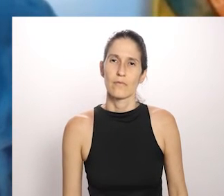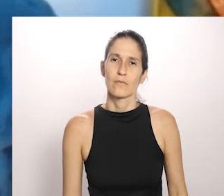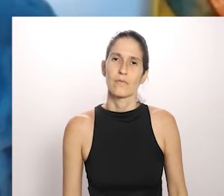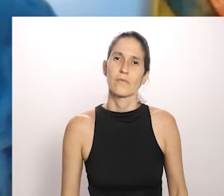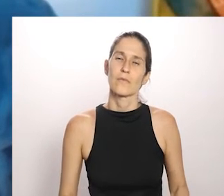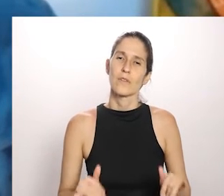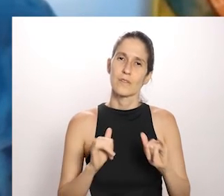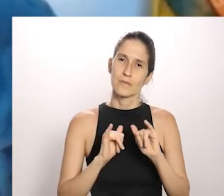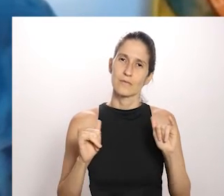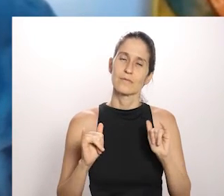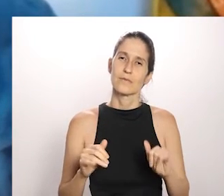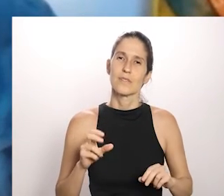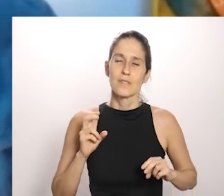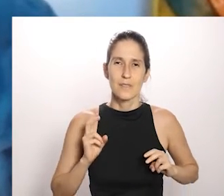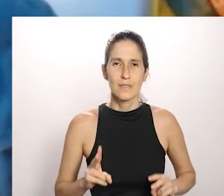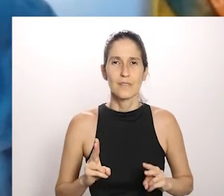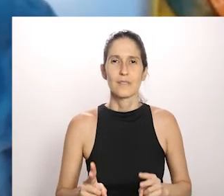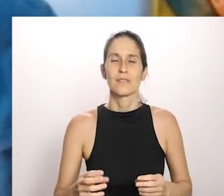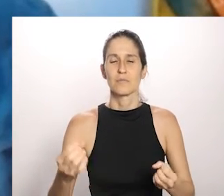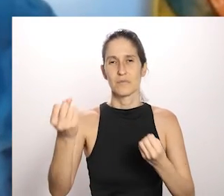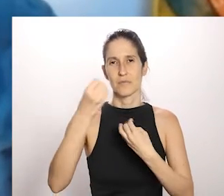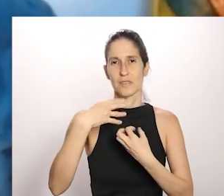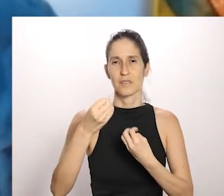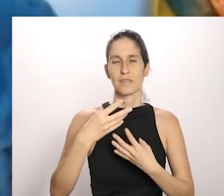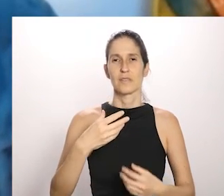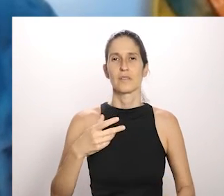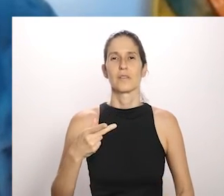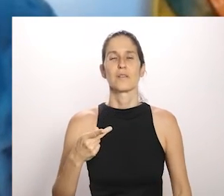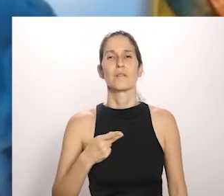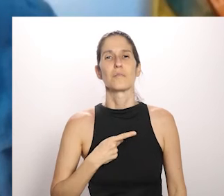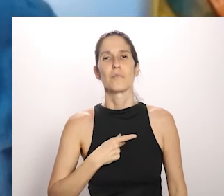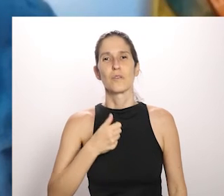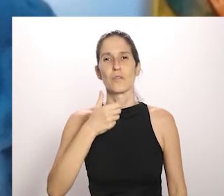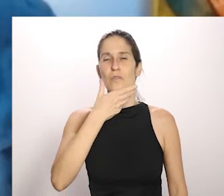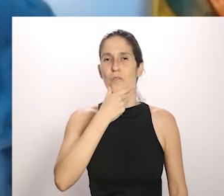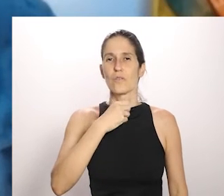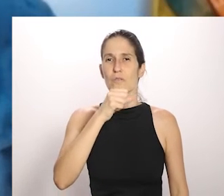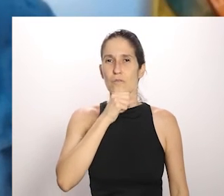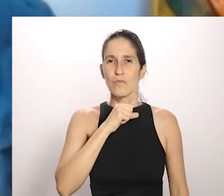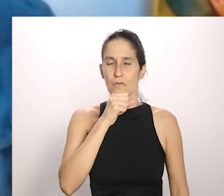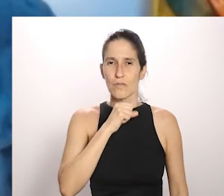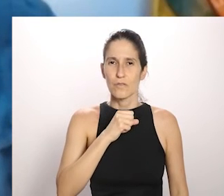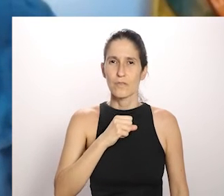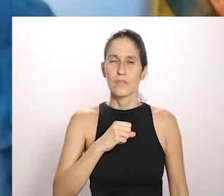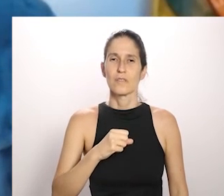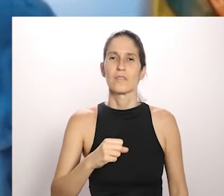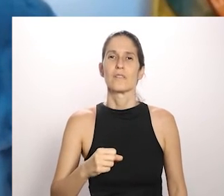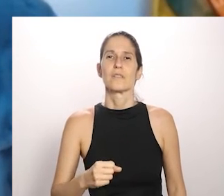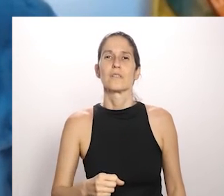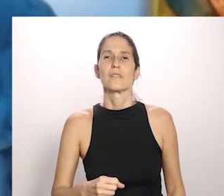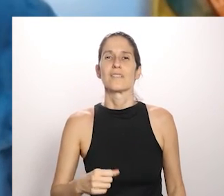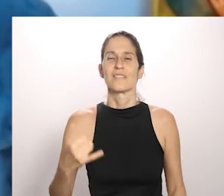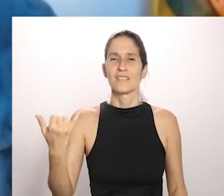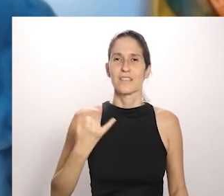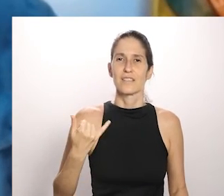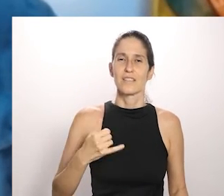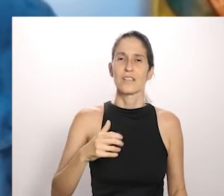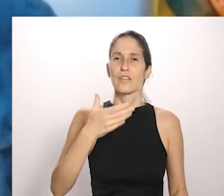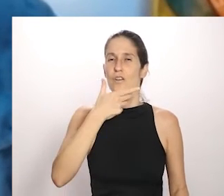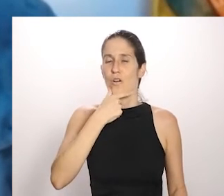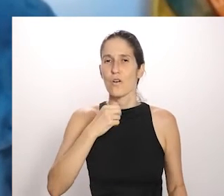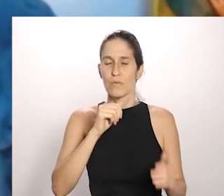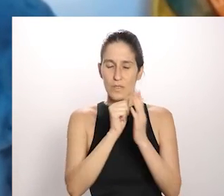As mensagens da tradição sempre ensinando a gente, né? Meu avô dizia uma também que ele dizia assim, meu filho, o homem que reza a cobra não